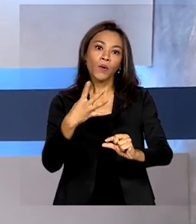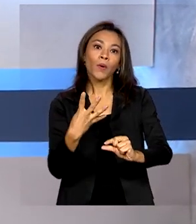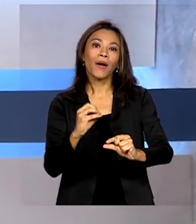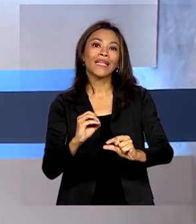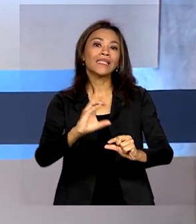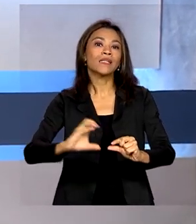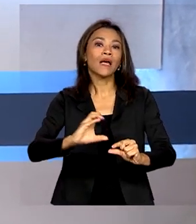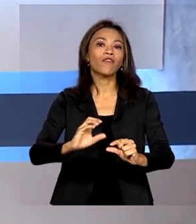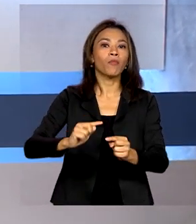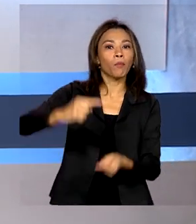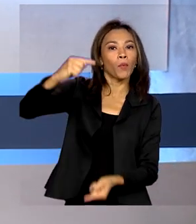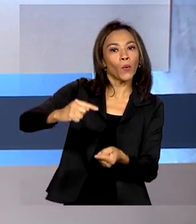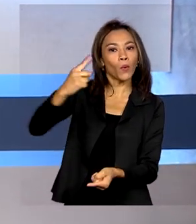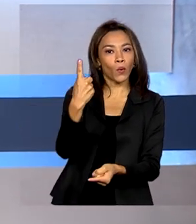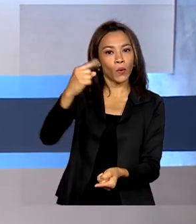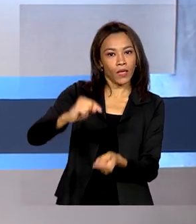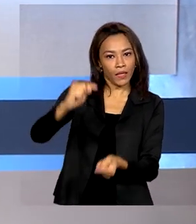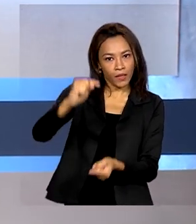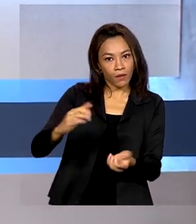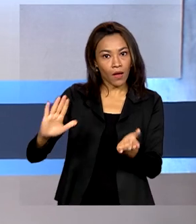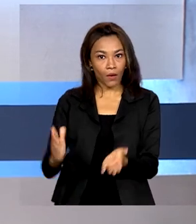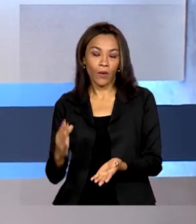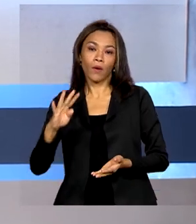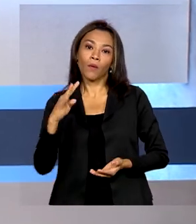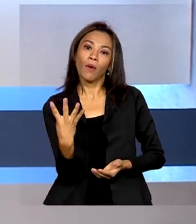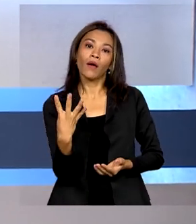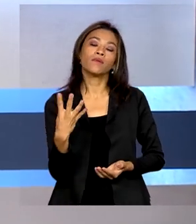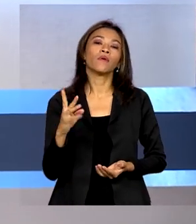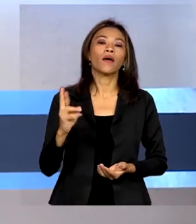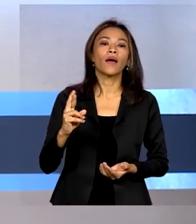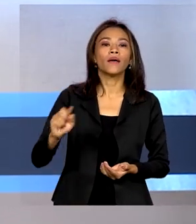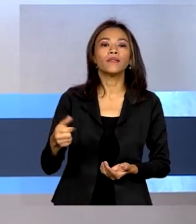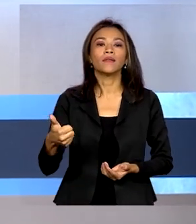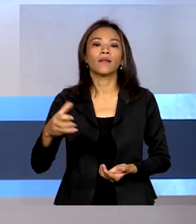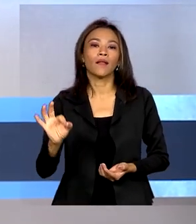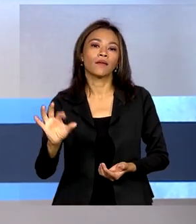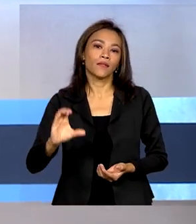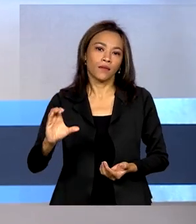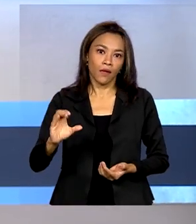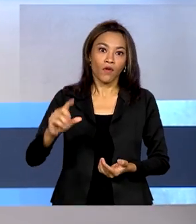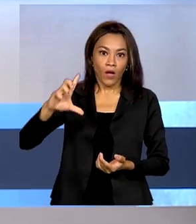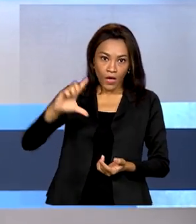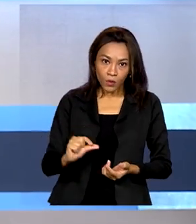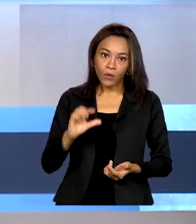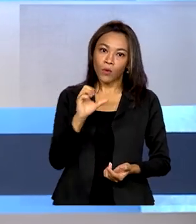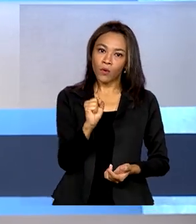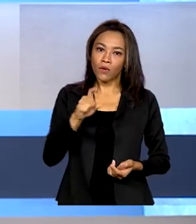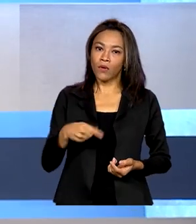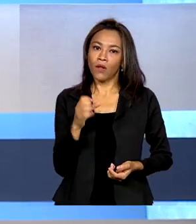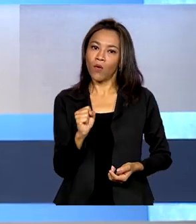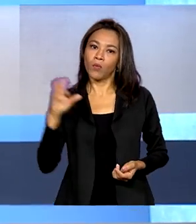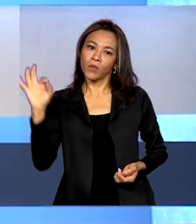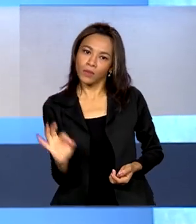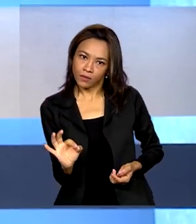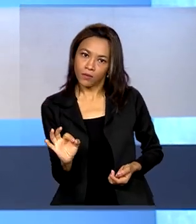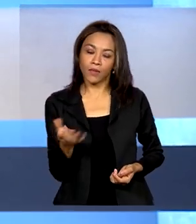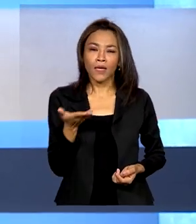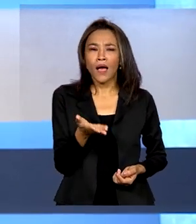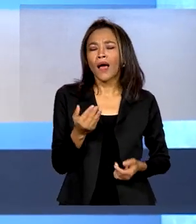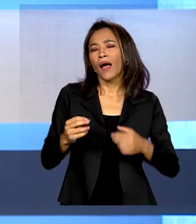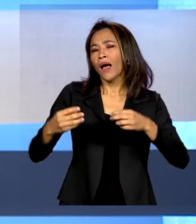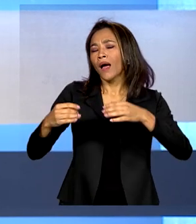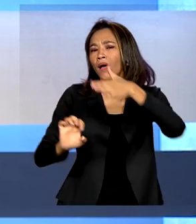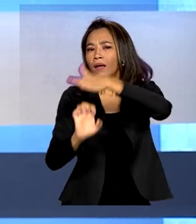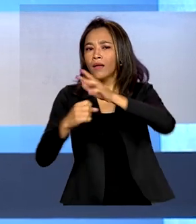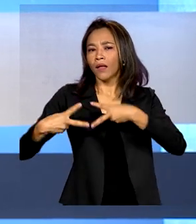,50 para R$,10, uma redução de 8,8%. De acordo com a Petrobras, a medida é para